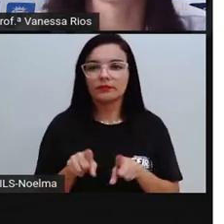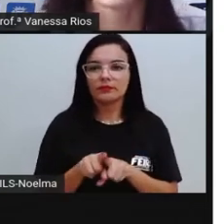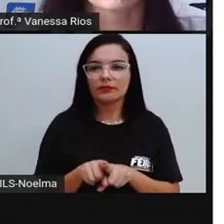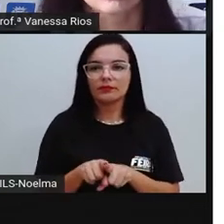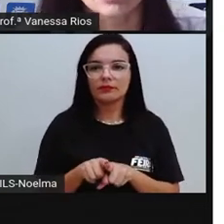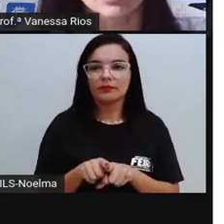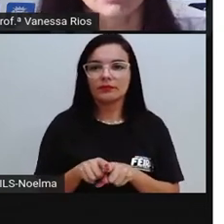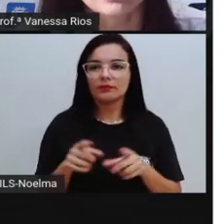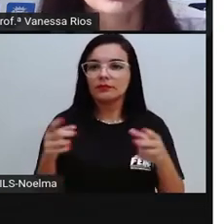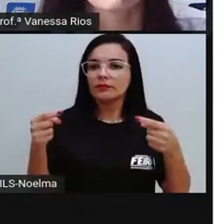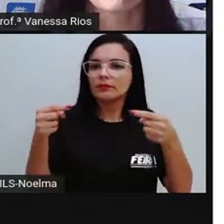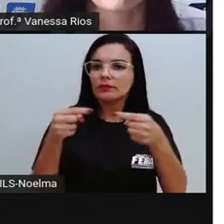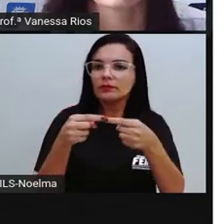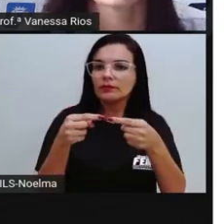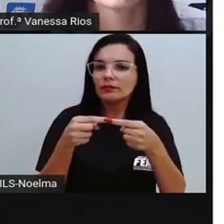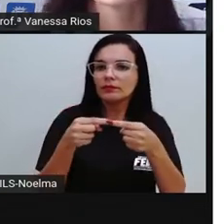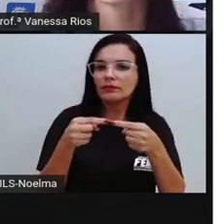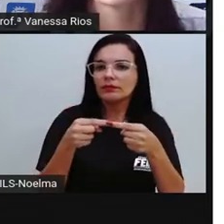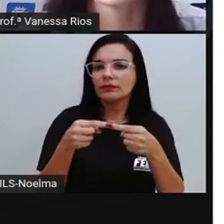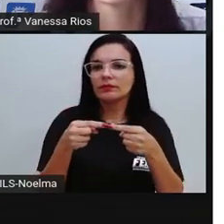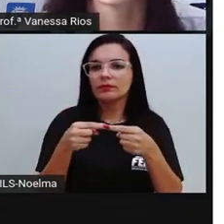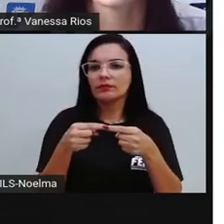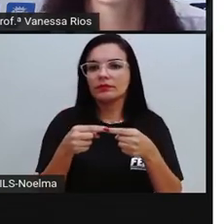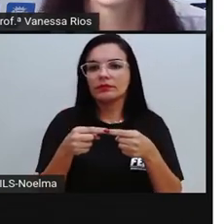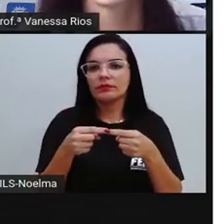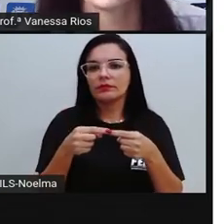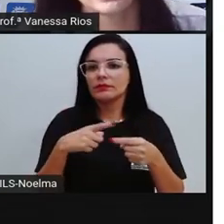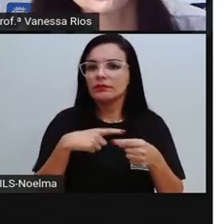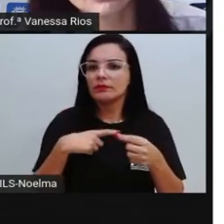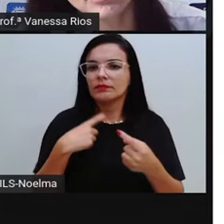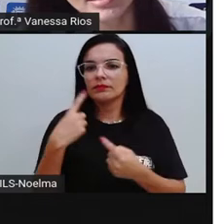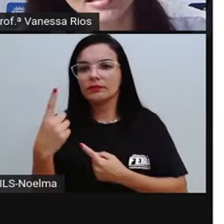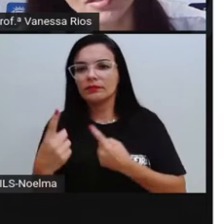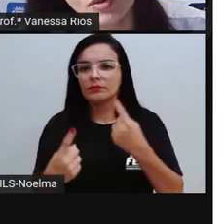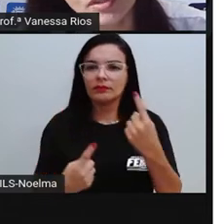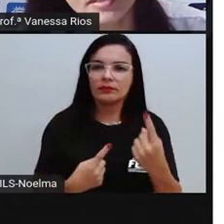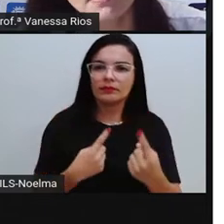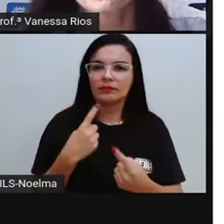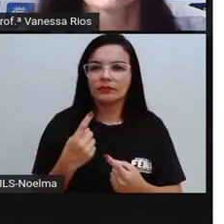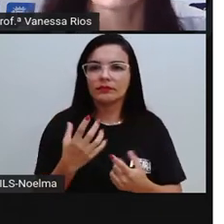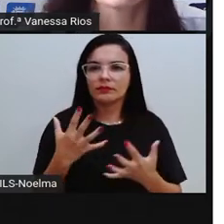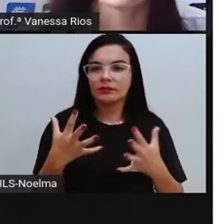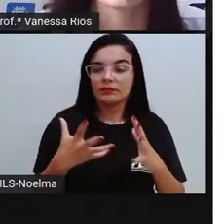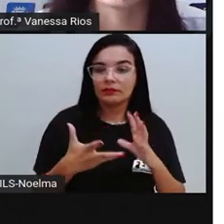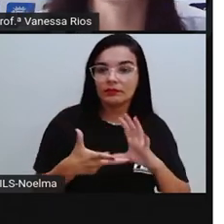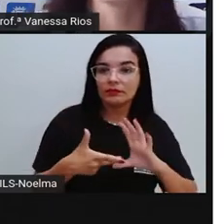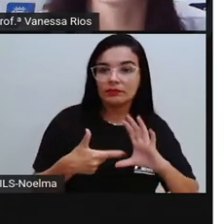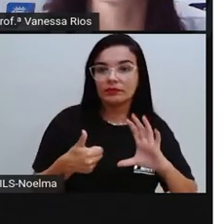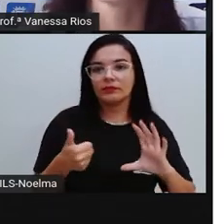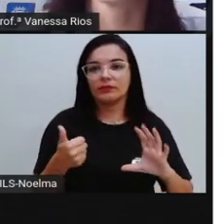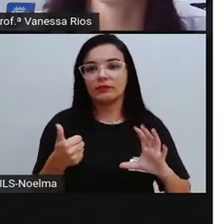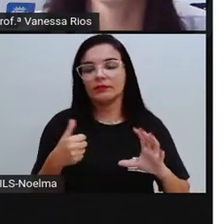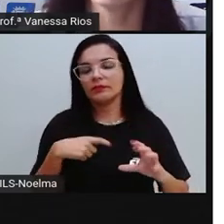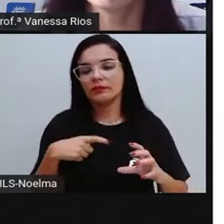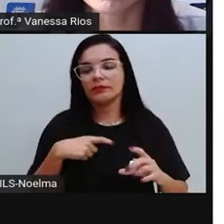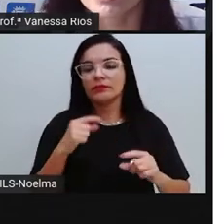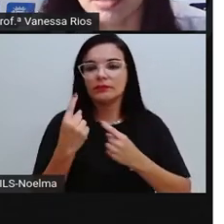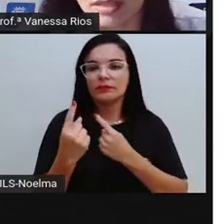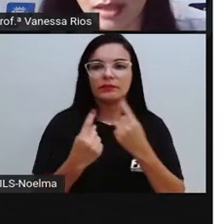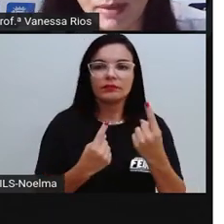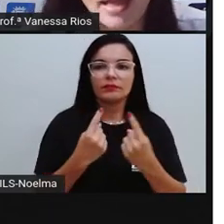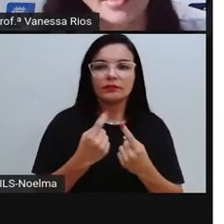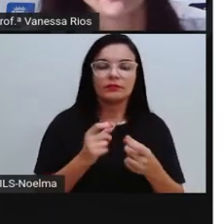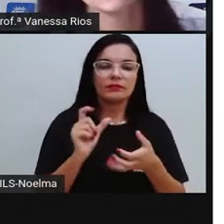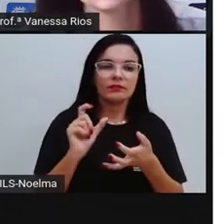número de sílabas, as palavras, elas têm as suas classificações. Quando a palavra possui uma